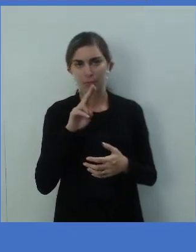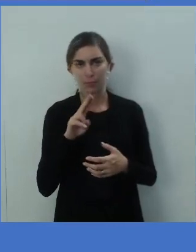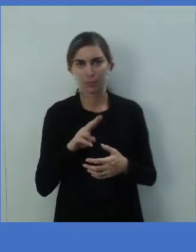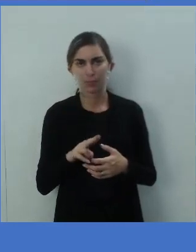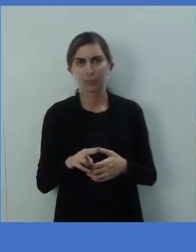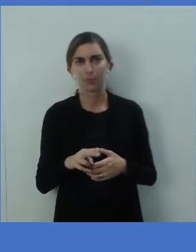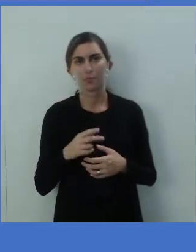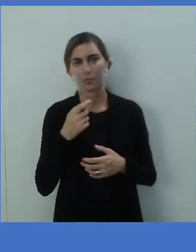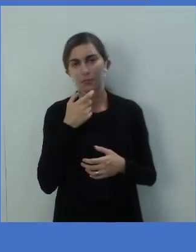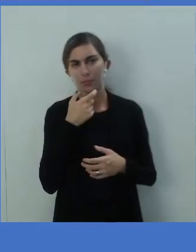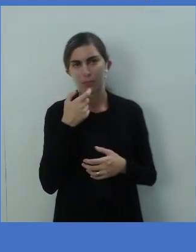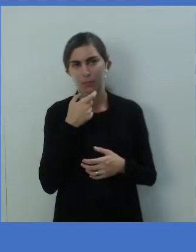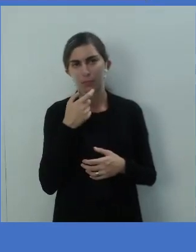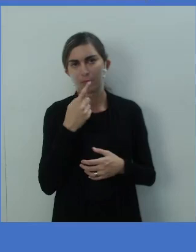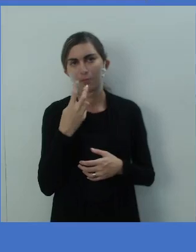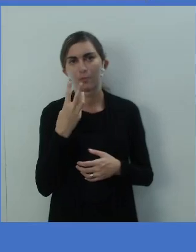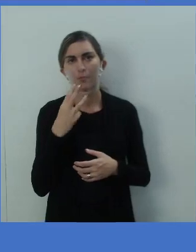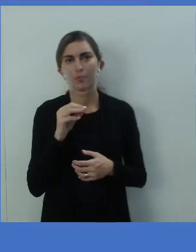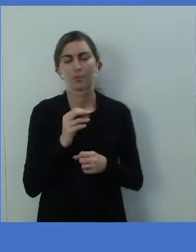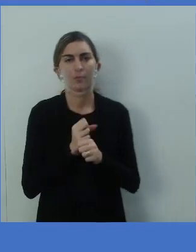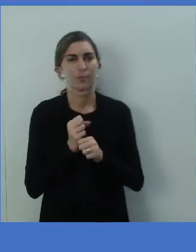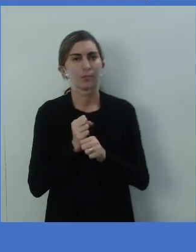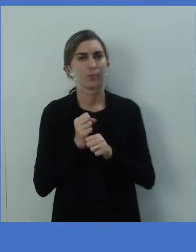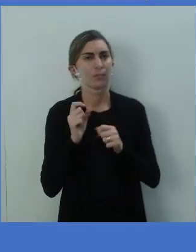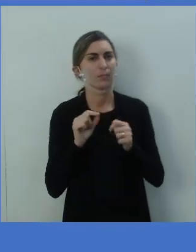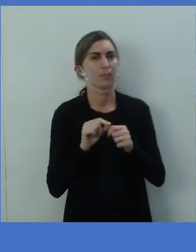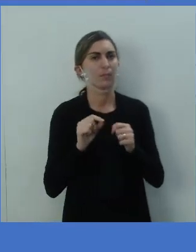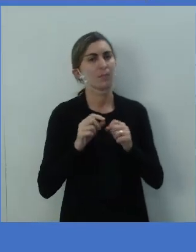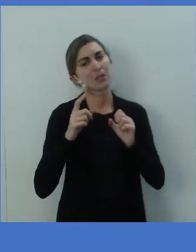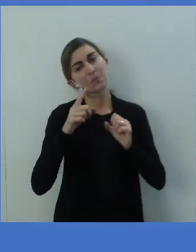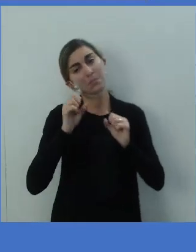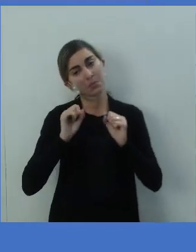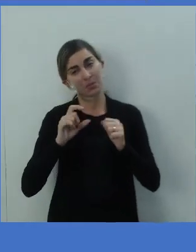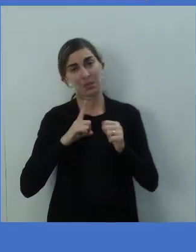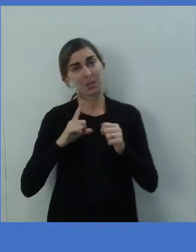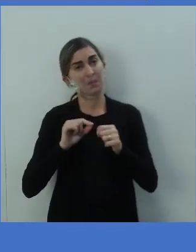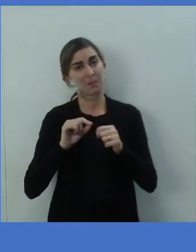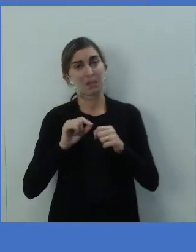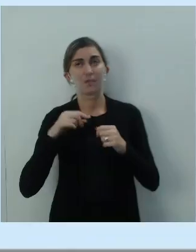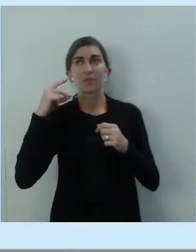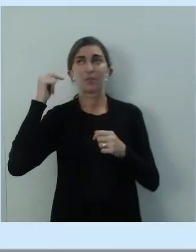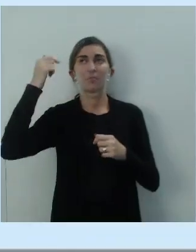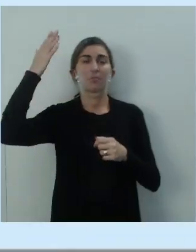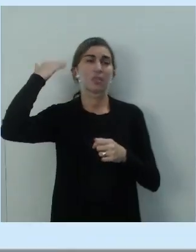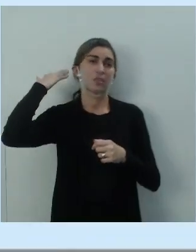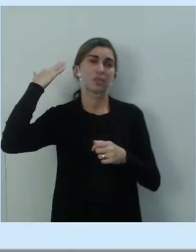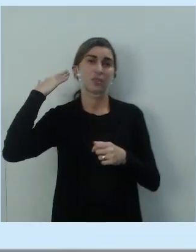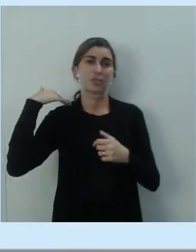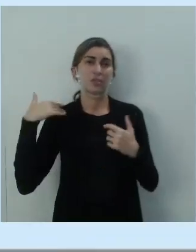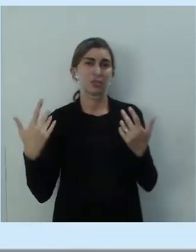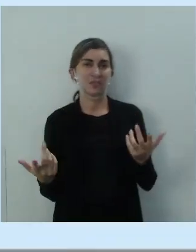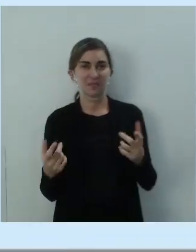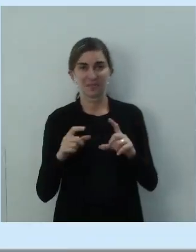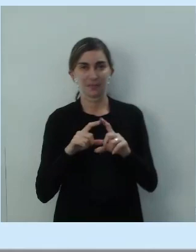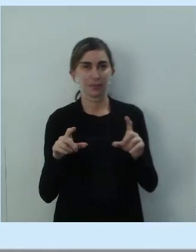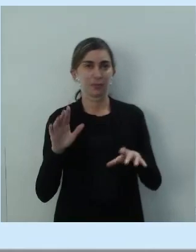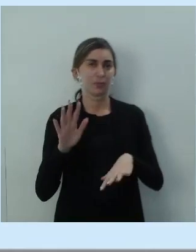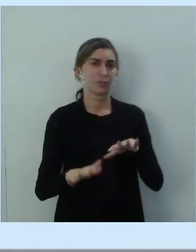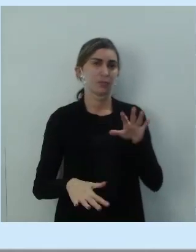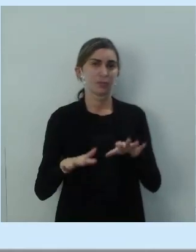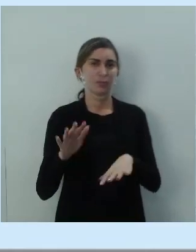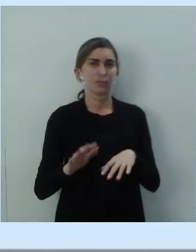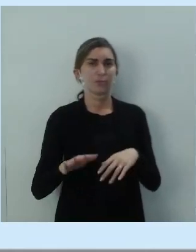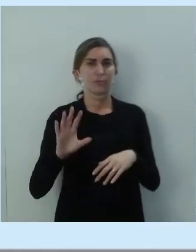aí 30 anos. Poderia ter feito, mas não fez, ficou lá no passado. E, geralmente, isso